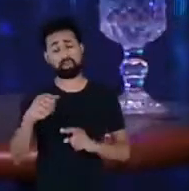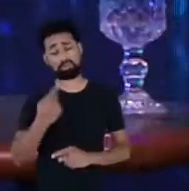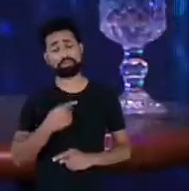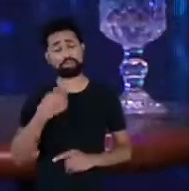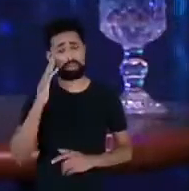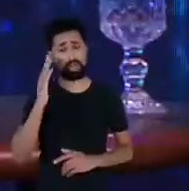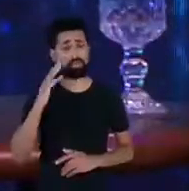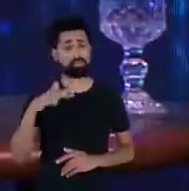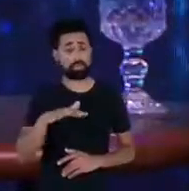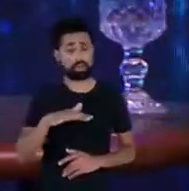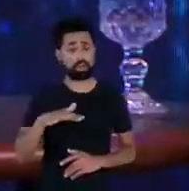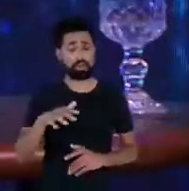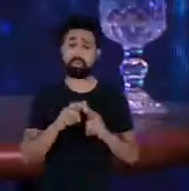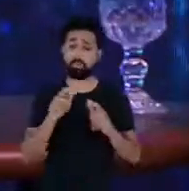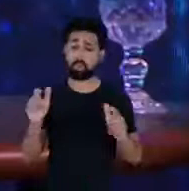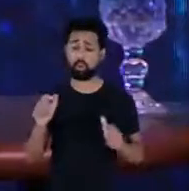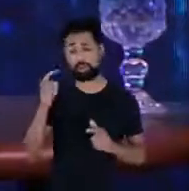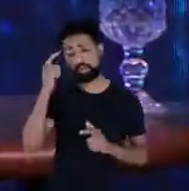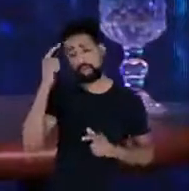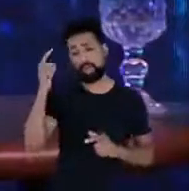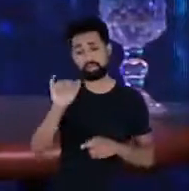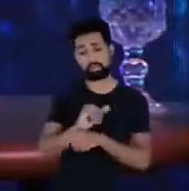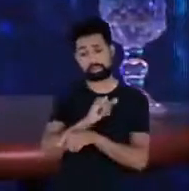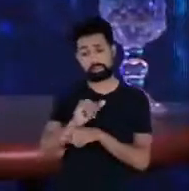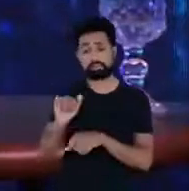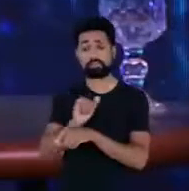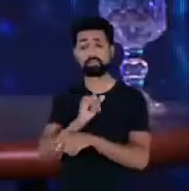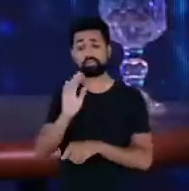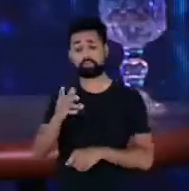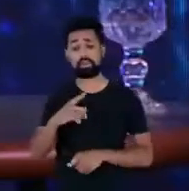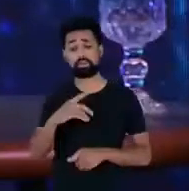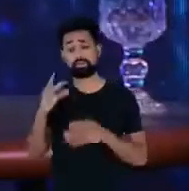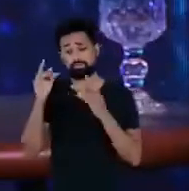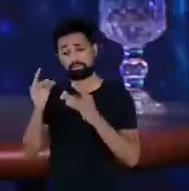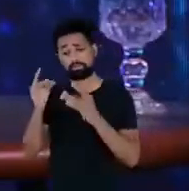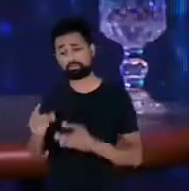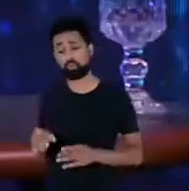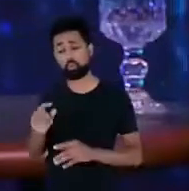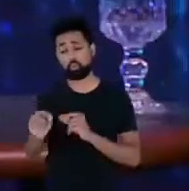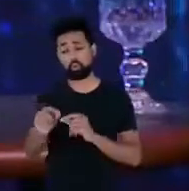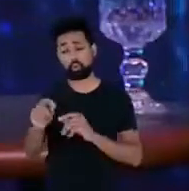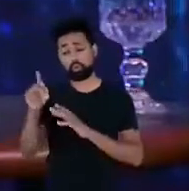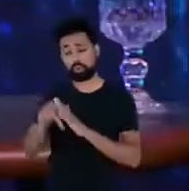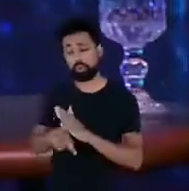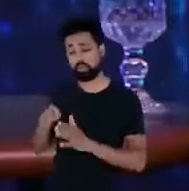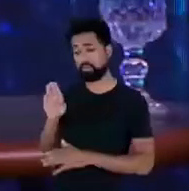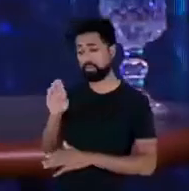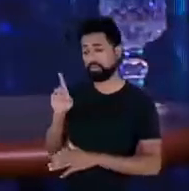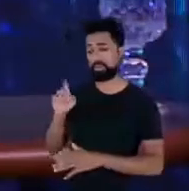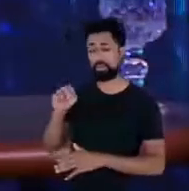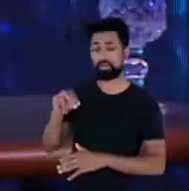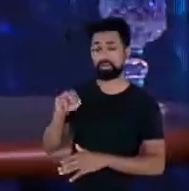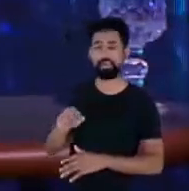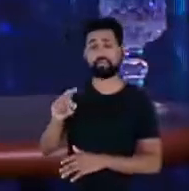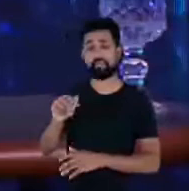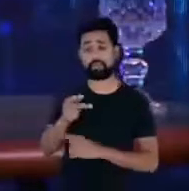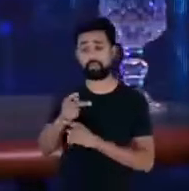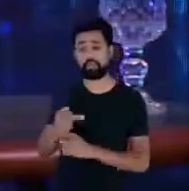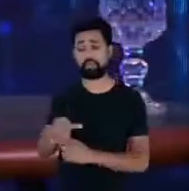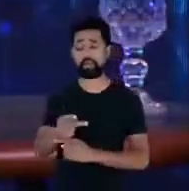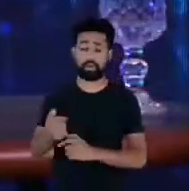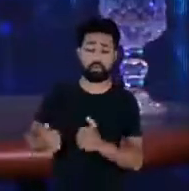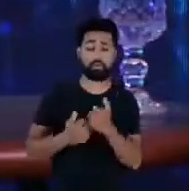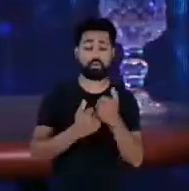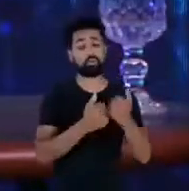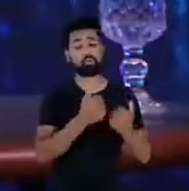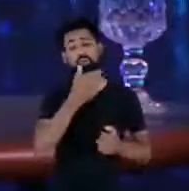e a ideia a estratégia que já está pré-definida é que o próprio BNDES ele vai buscar apoio de outros agentes